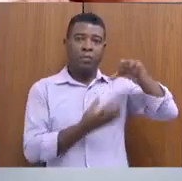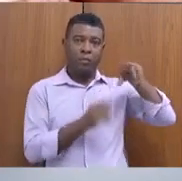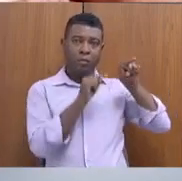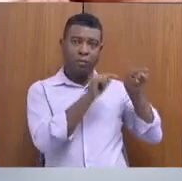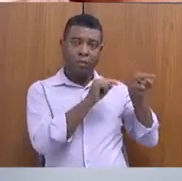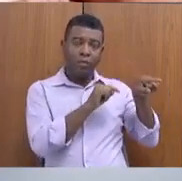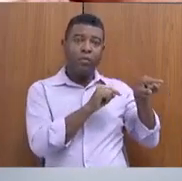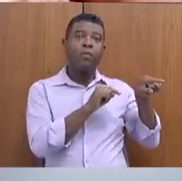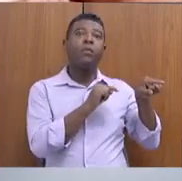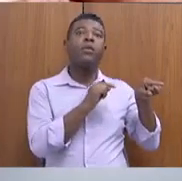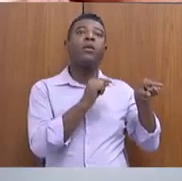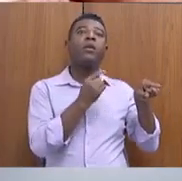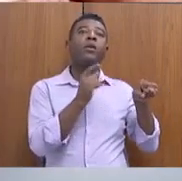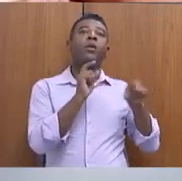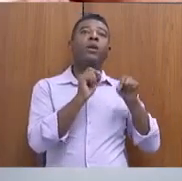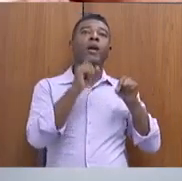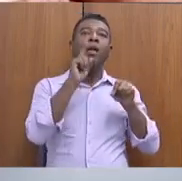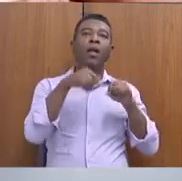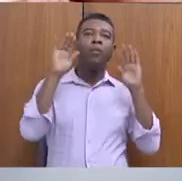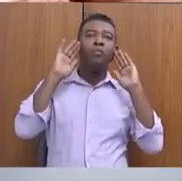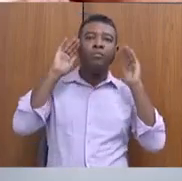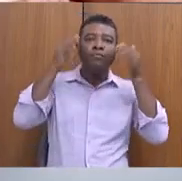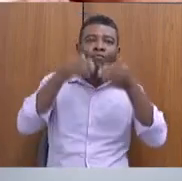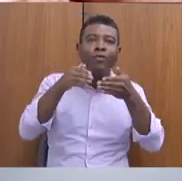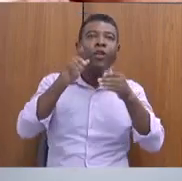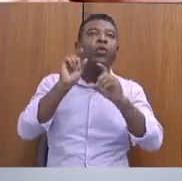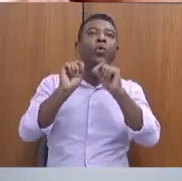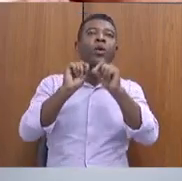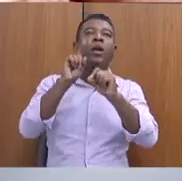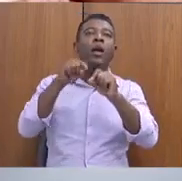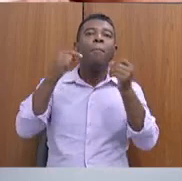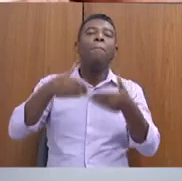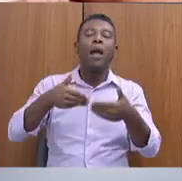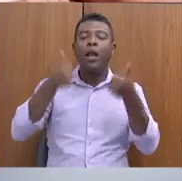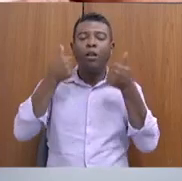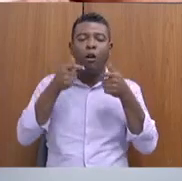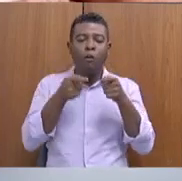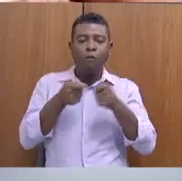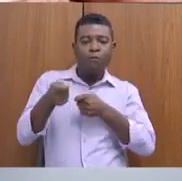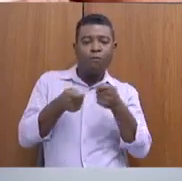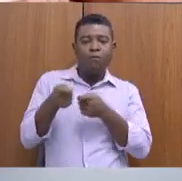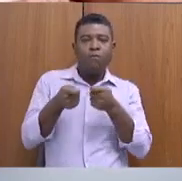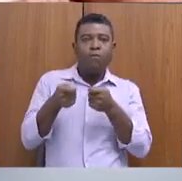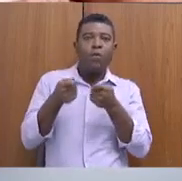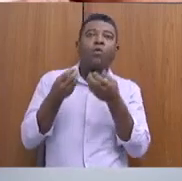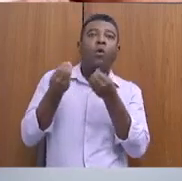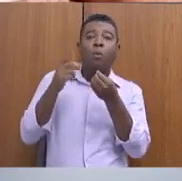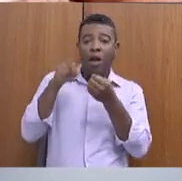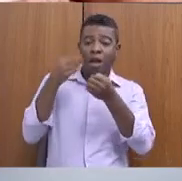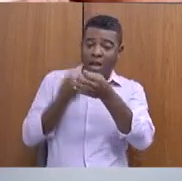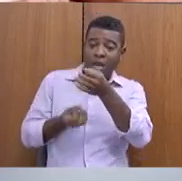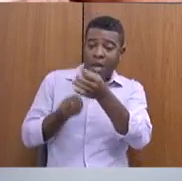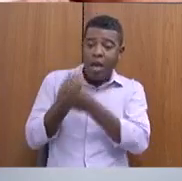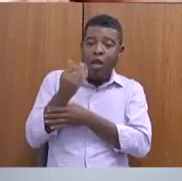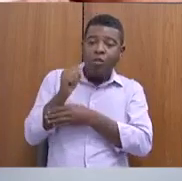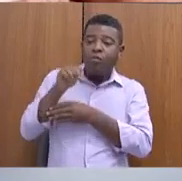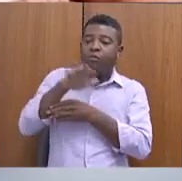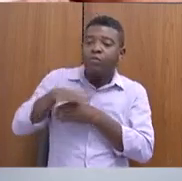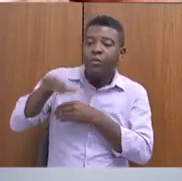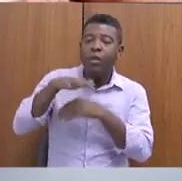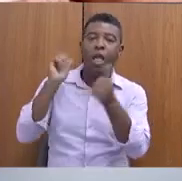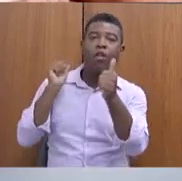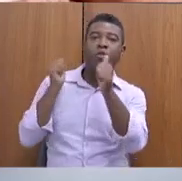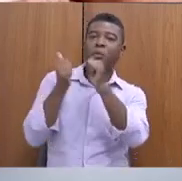ênfase nos municípios de DH Baixo. O é o Melhor Geração? São núcleos esportivos para atendimento às pessoas